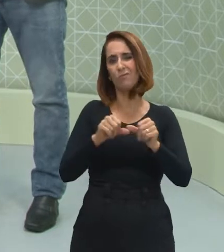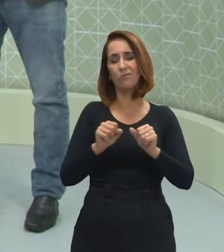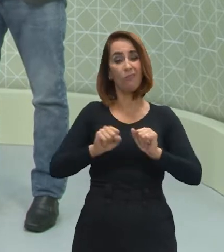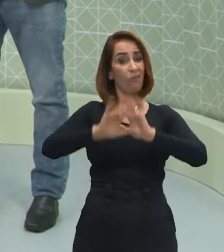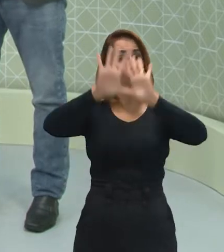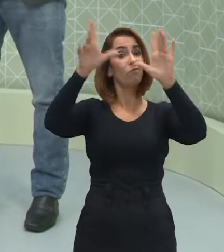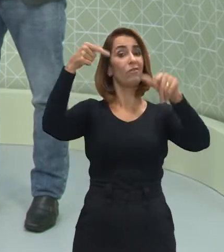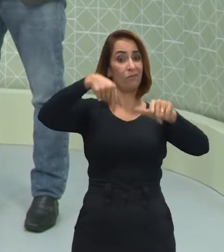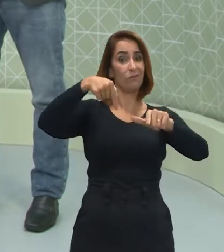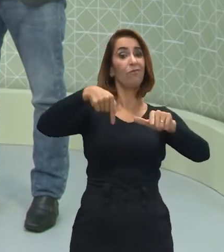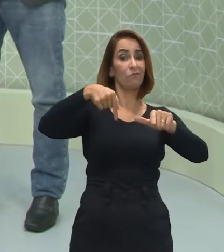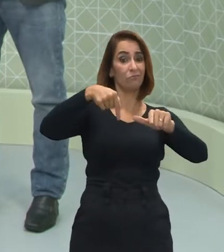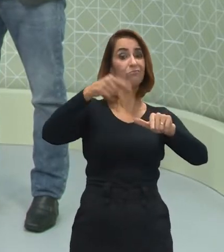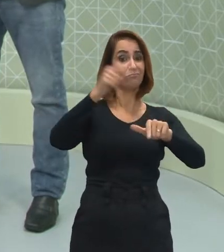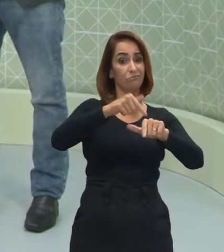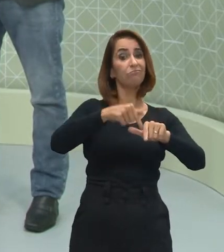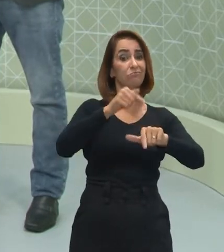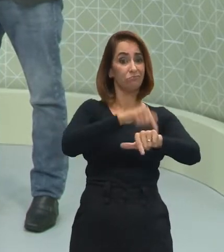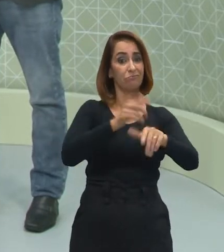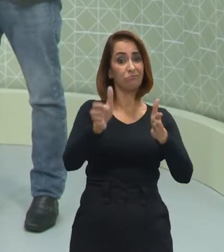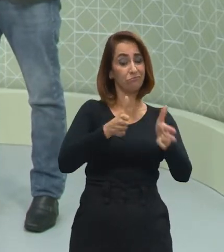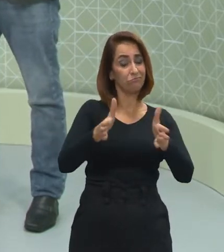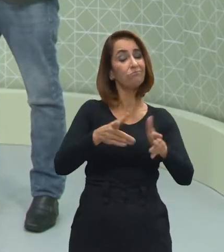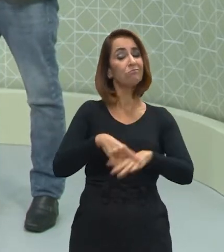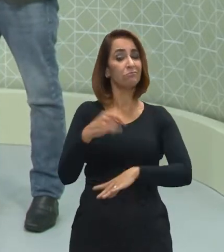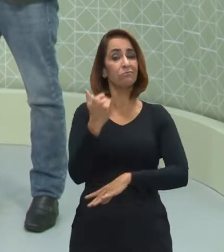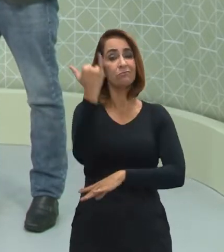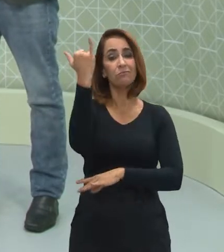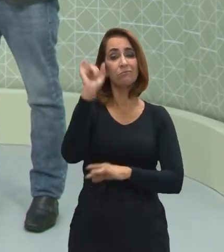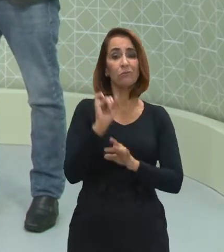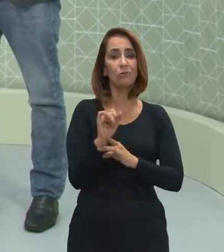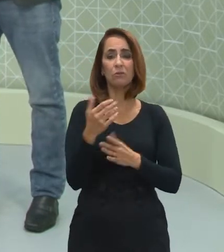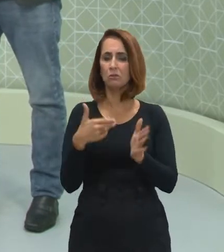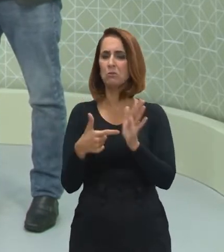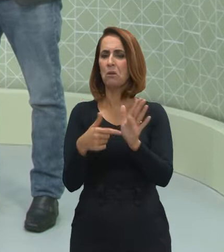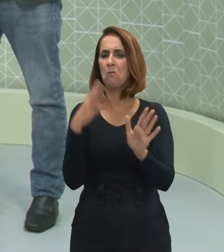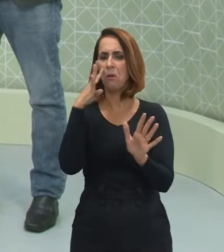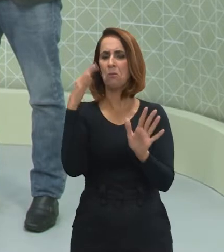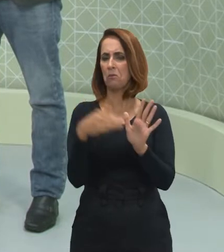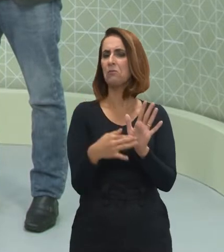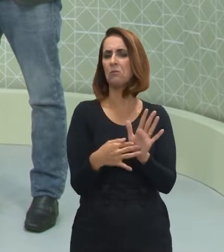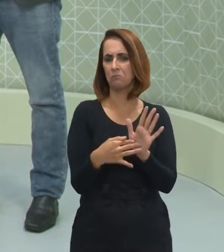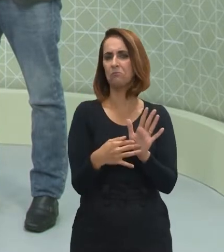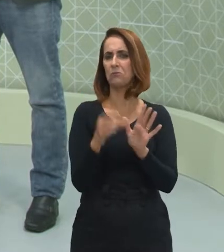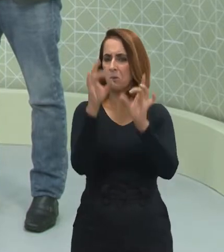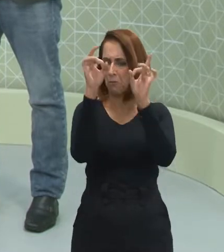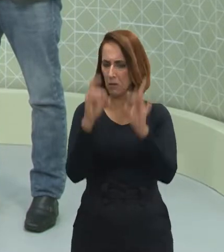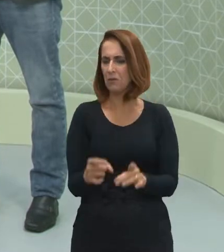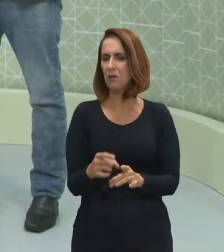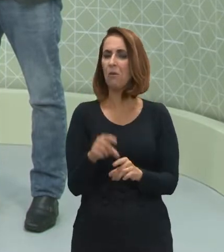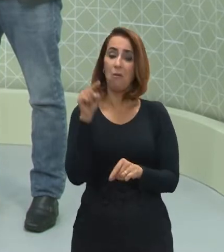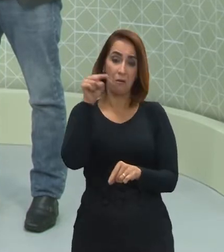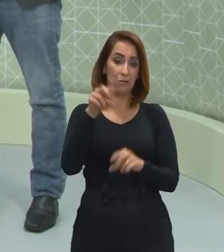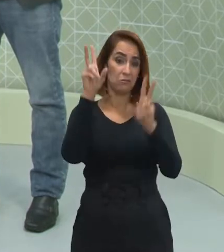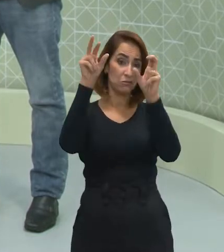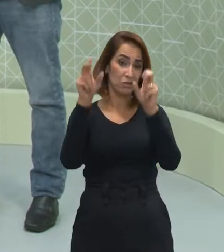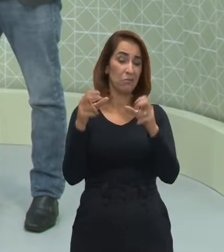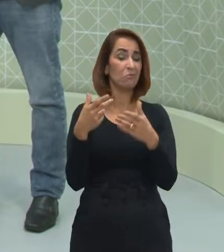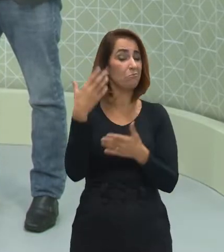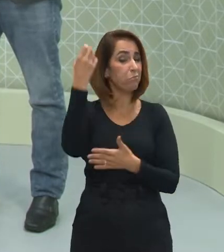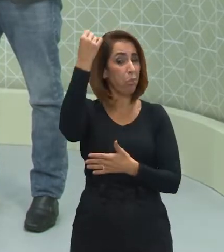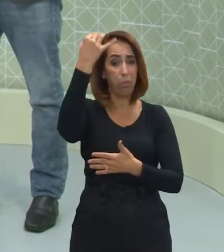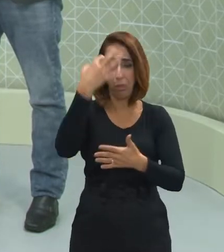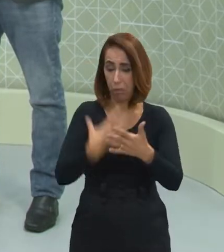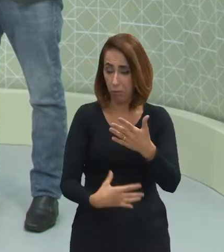evidência no momento, tá bom? Então, é muito importante dar uma atenção especial a esses temas. Tem muitos, muito